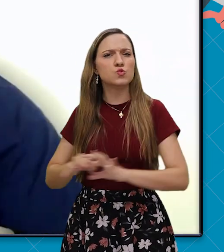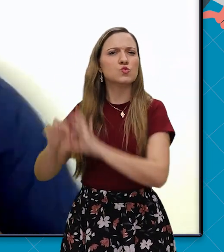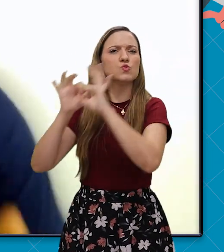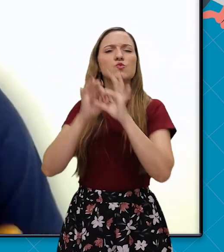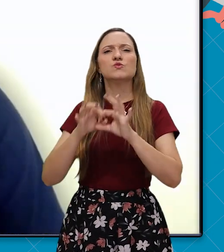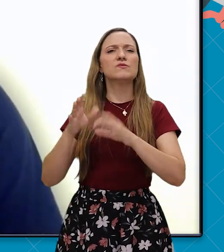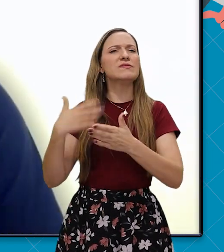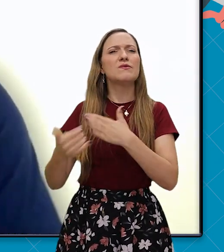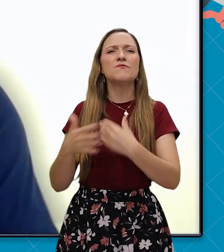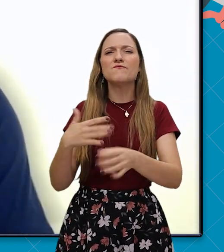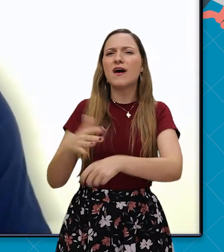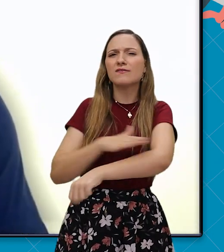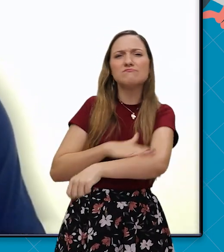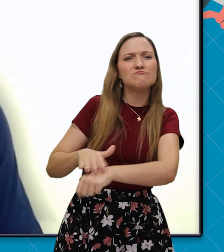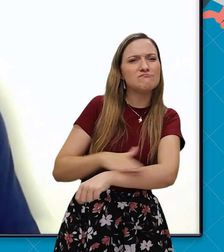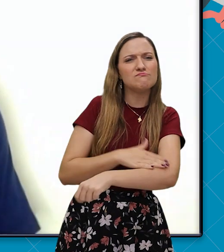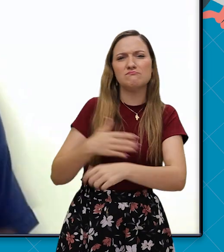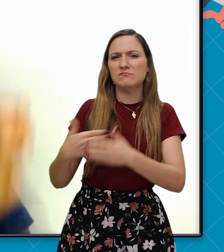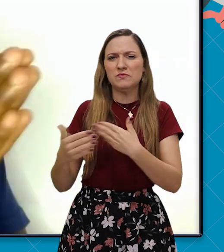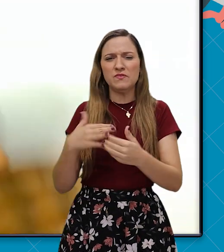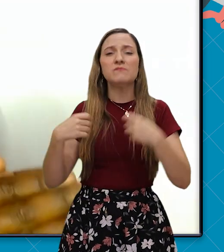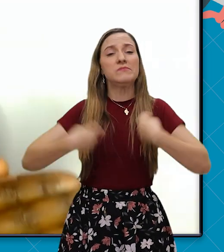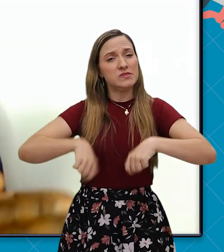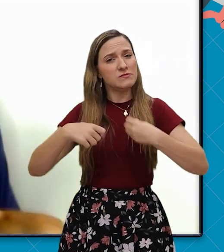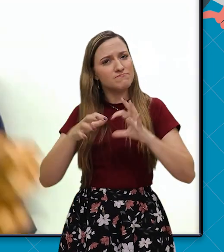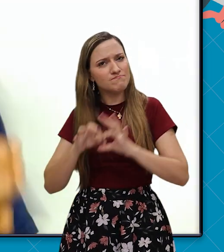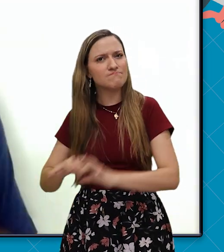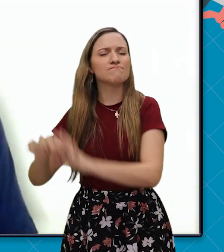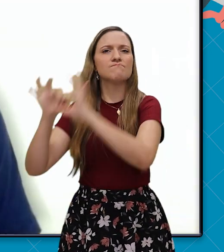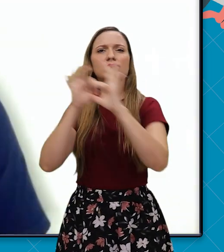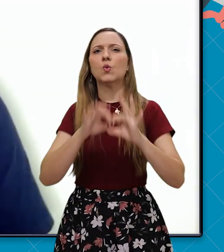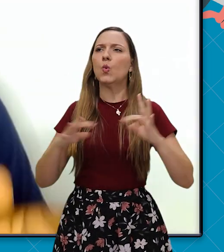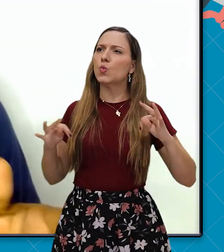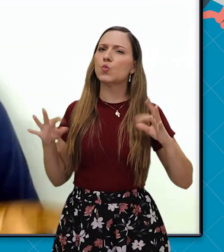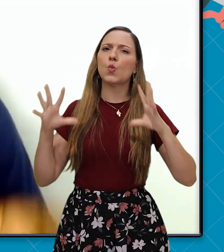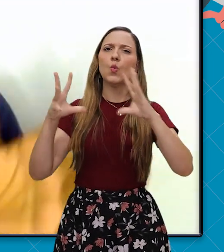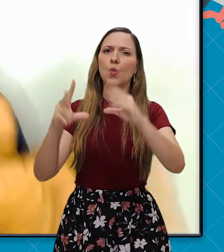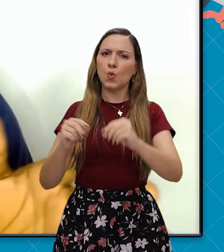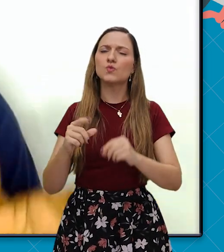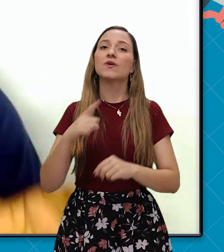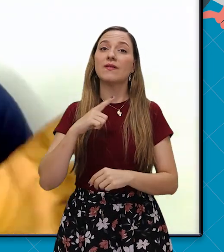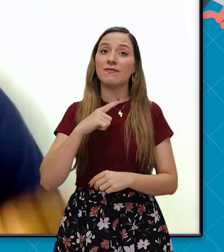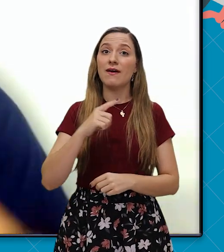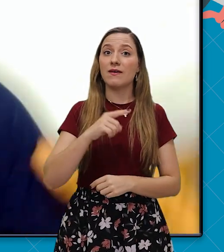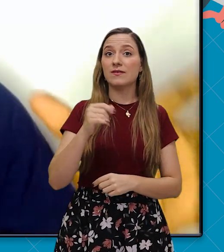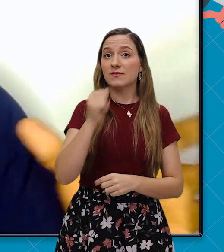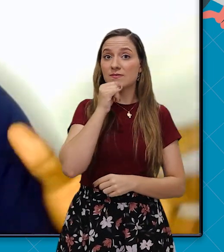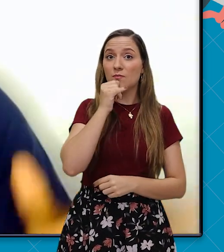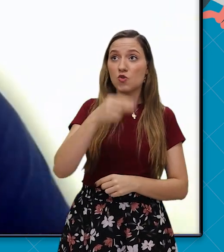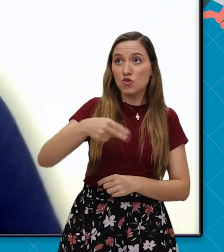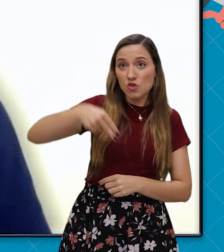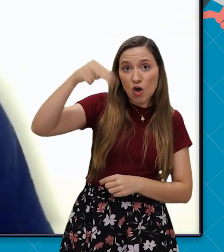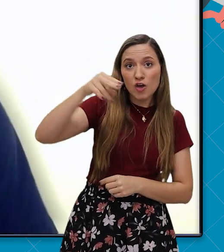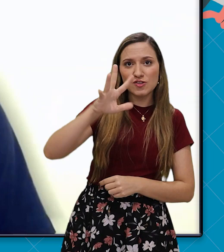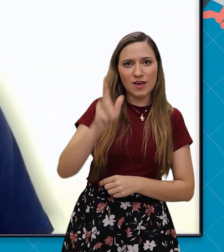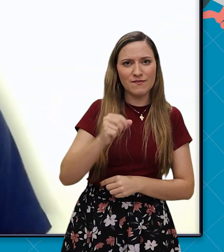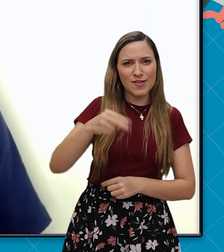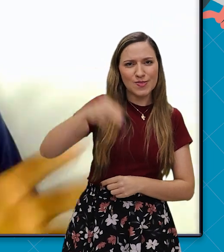regional de uma África toda, independentemente da raça. mas sim ele queria unir a África toda,